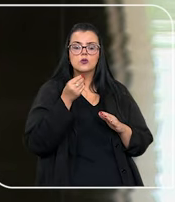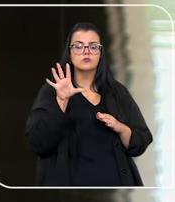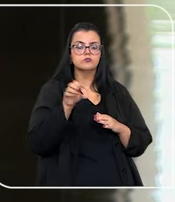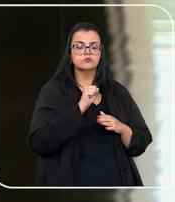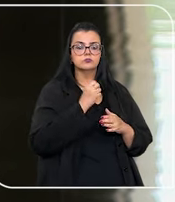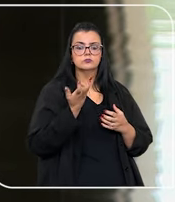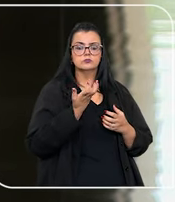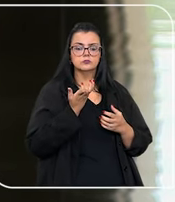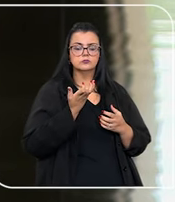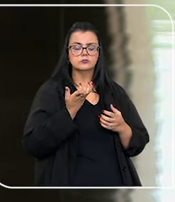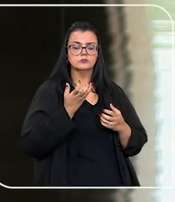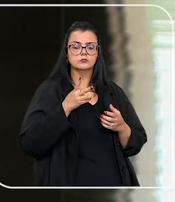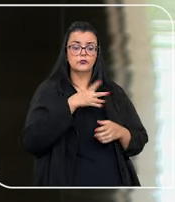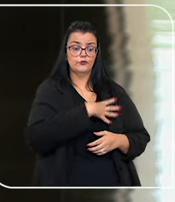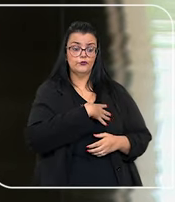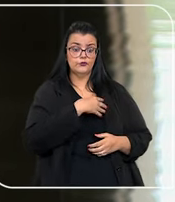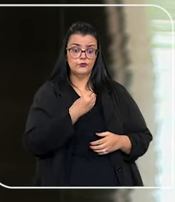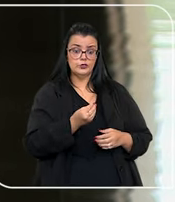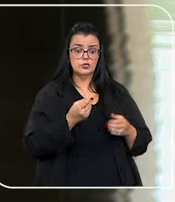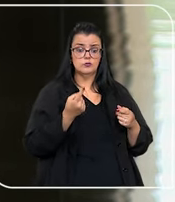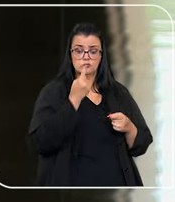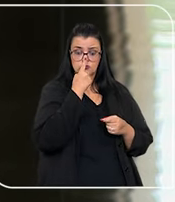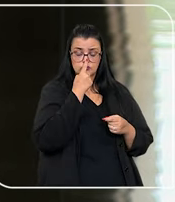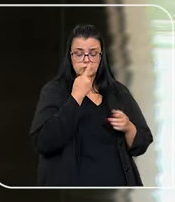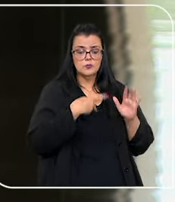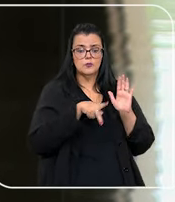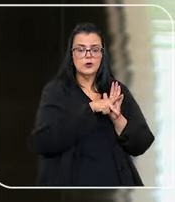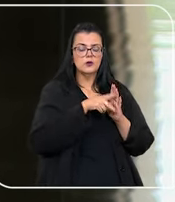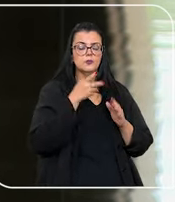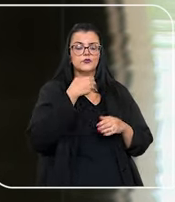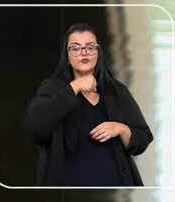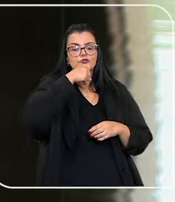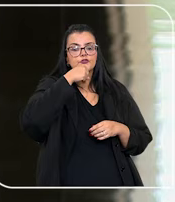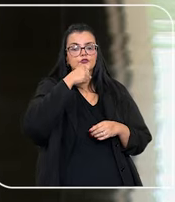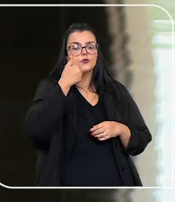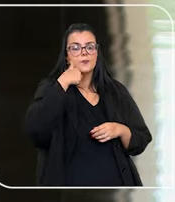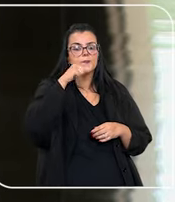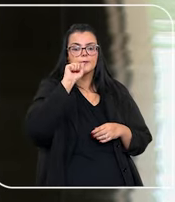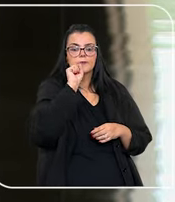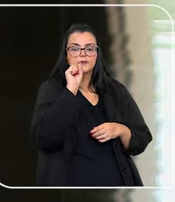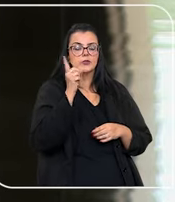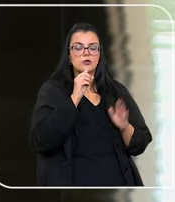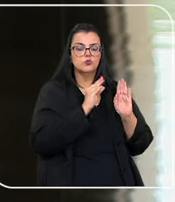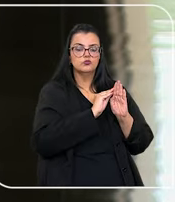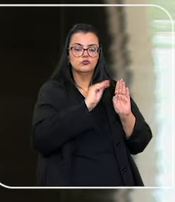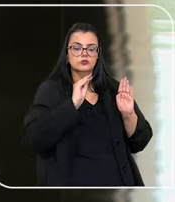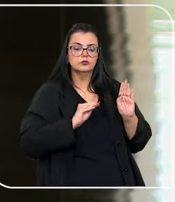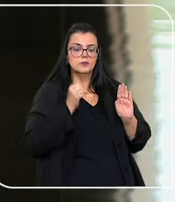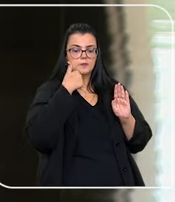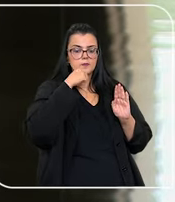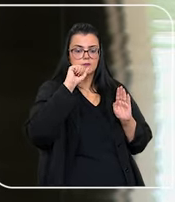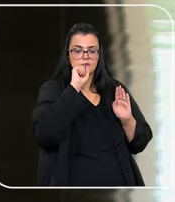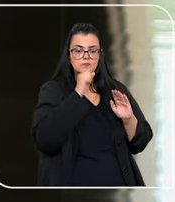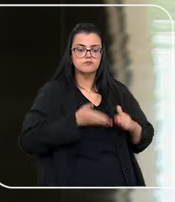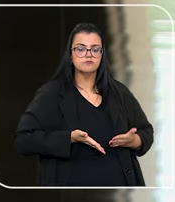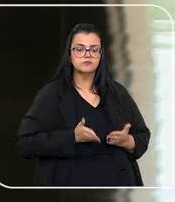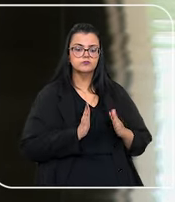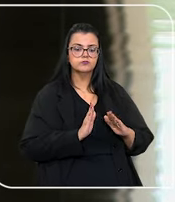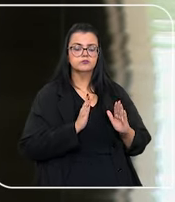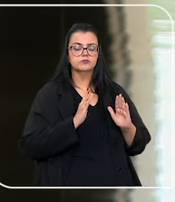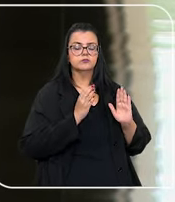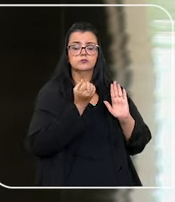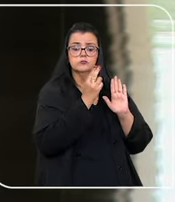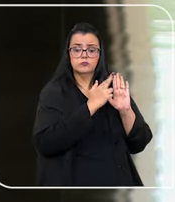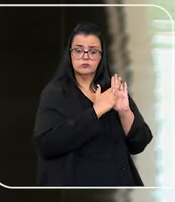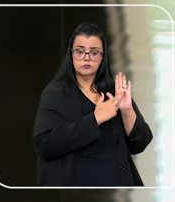buscava ser reconhecido como filho socioafetivo de seus avós maternos, sem retirar o nome da mãe biológica do registro civil,